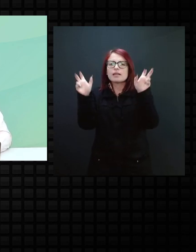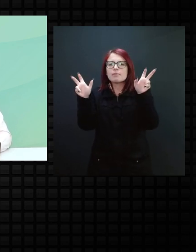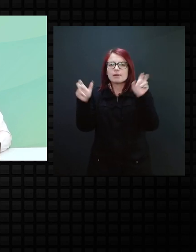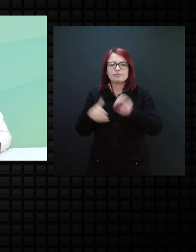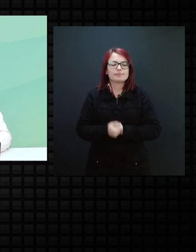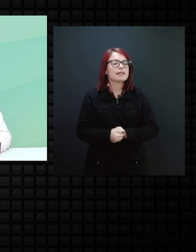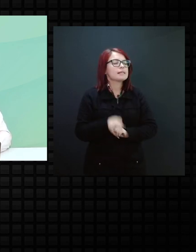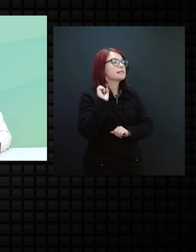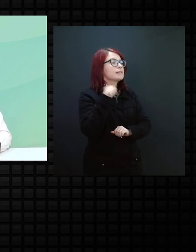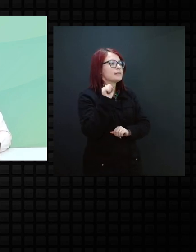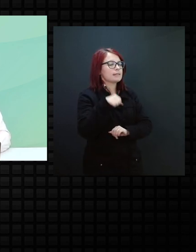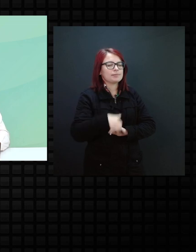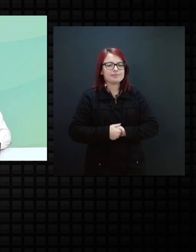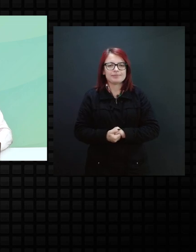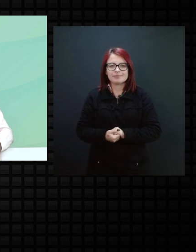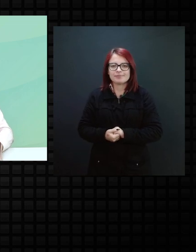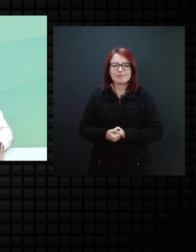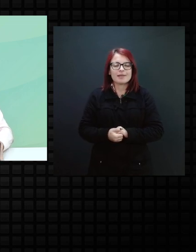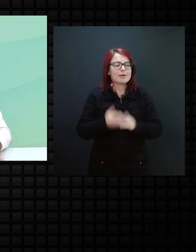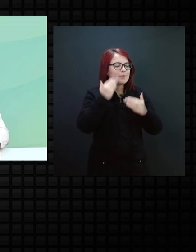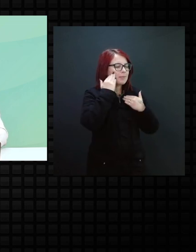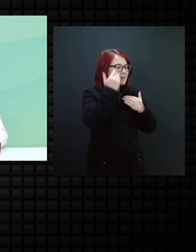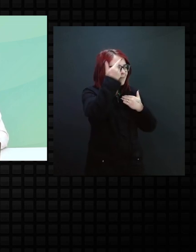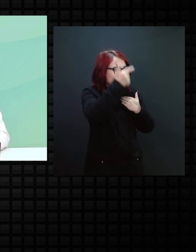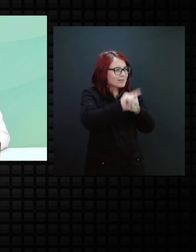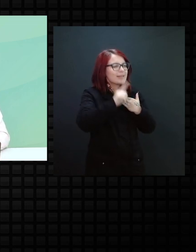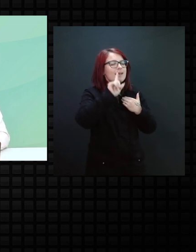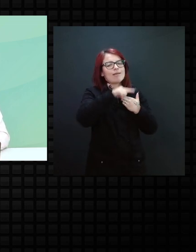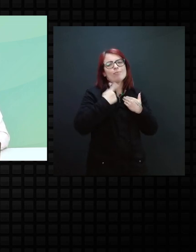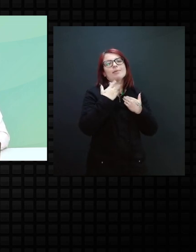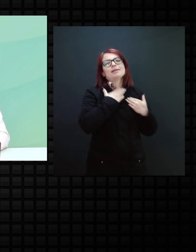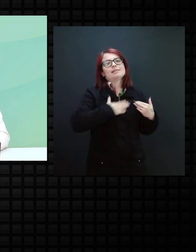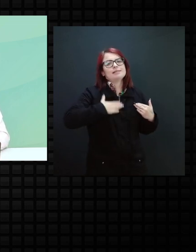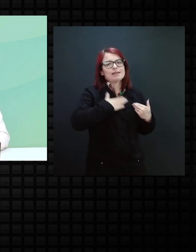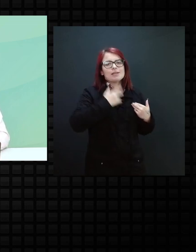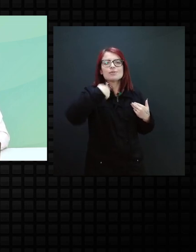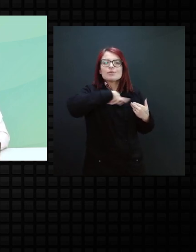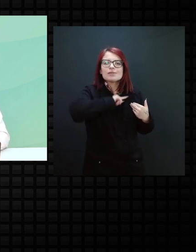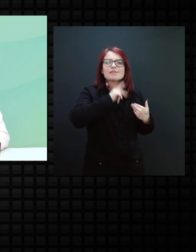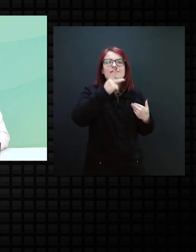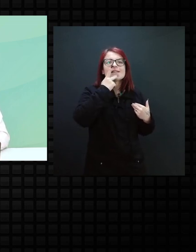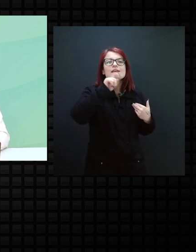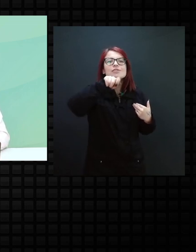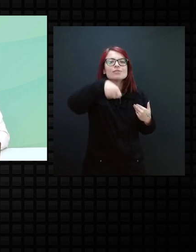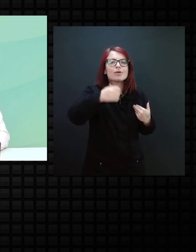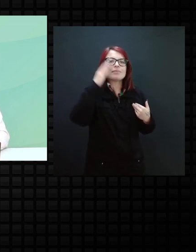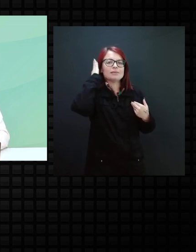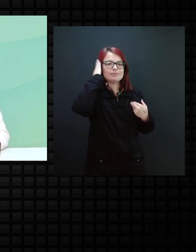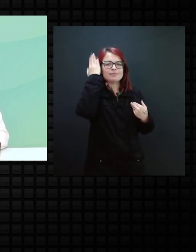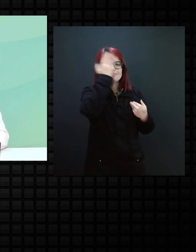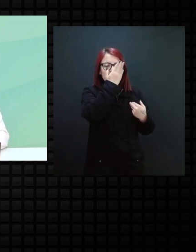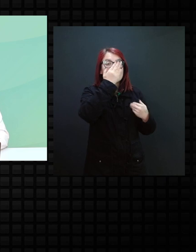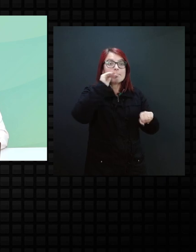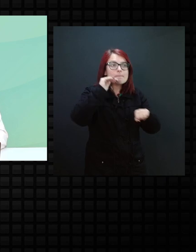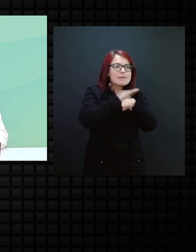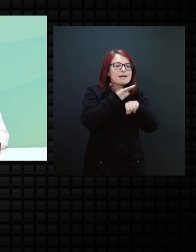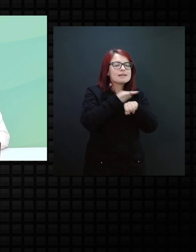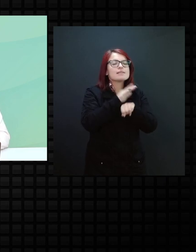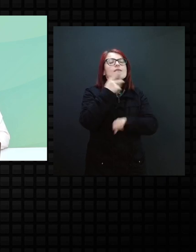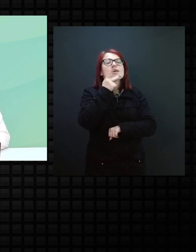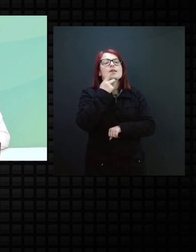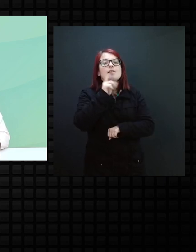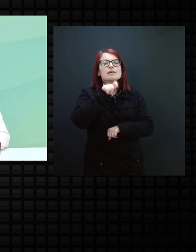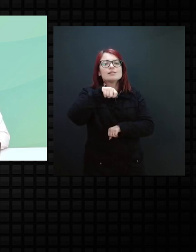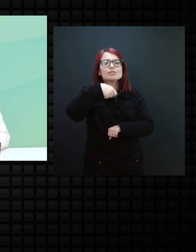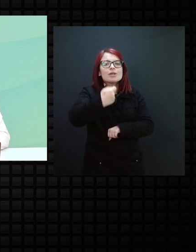Sim. Obrigada novamente. É um prazer falar sobre a surdocegueira, ainda mais falar sobre as crianças